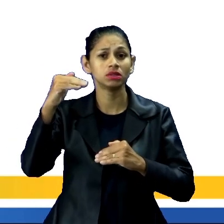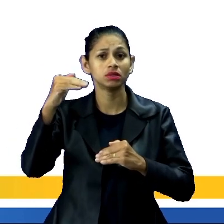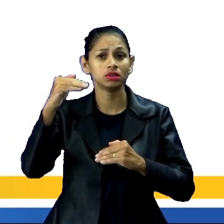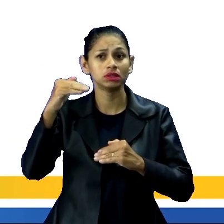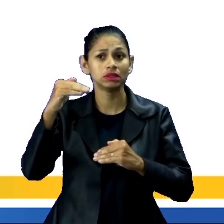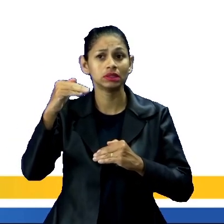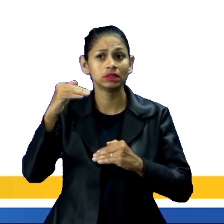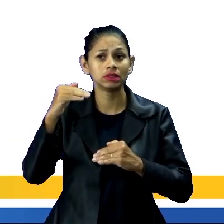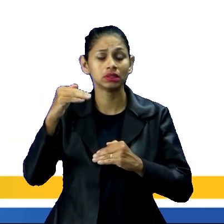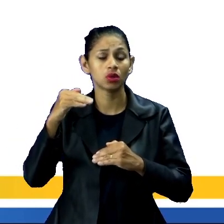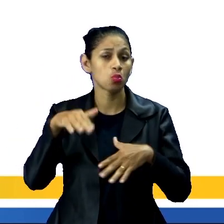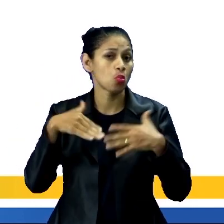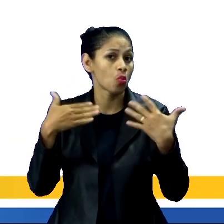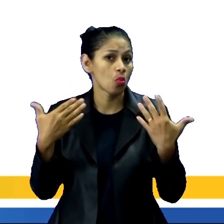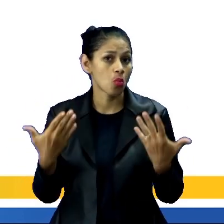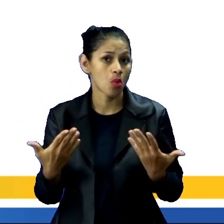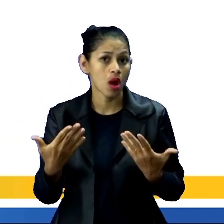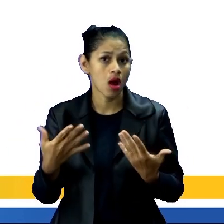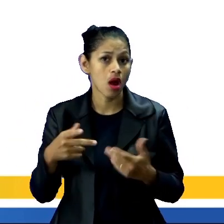ir analisando esse gráfico agora,